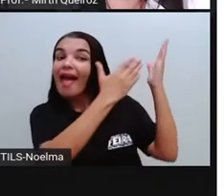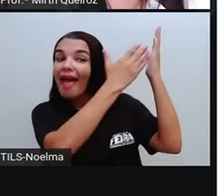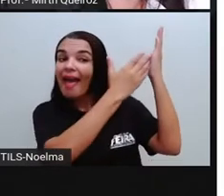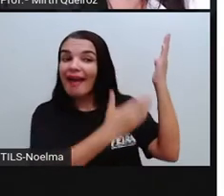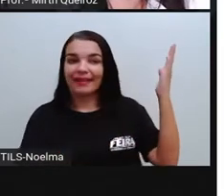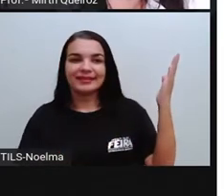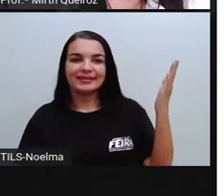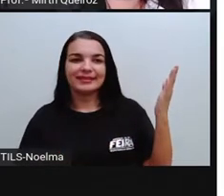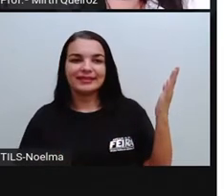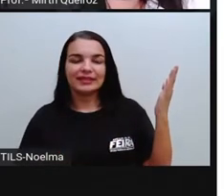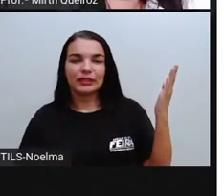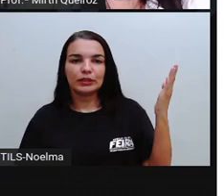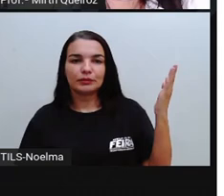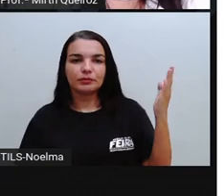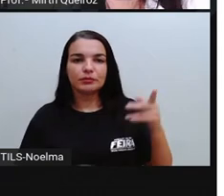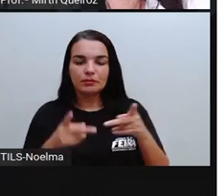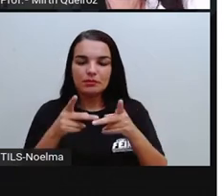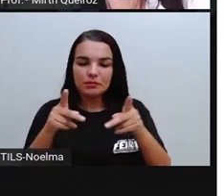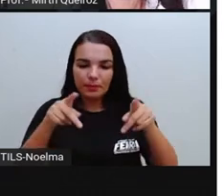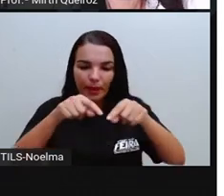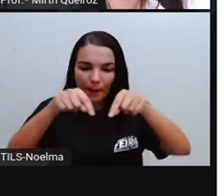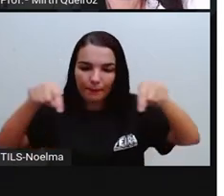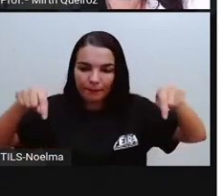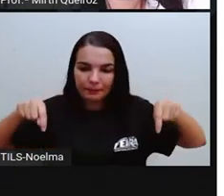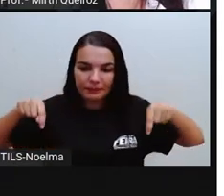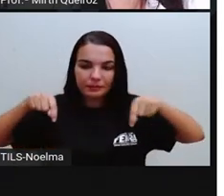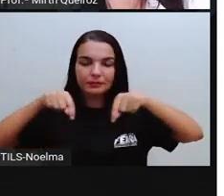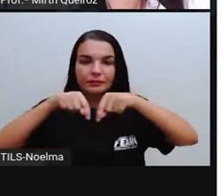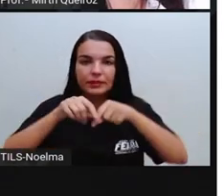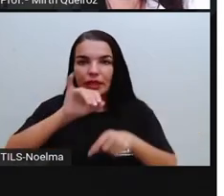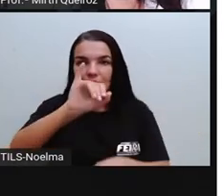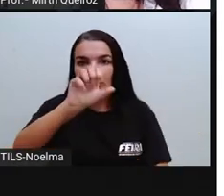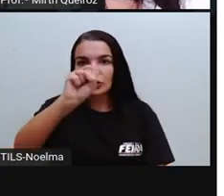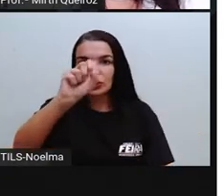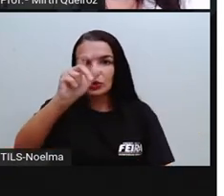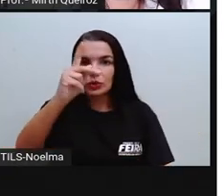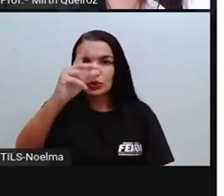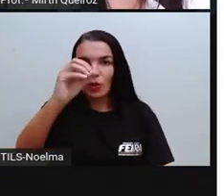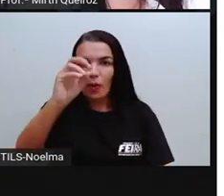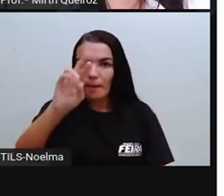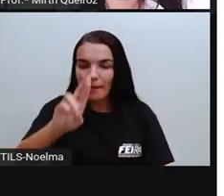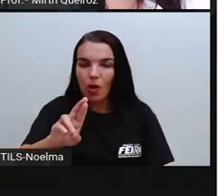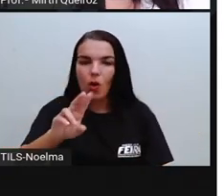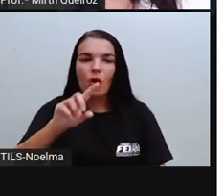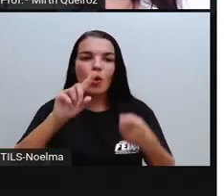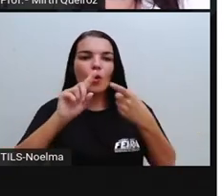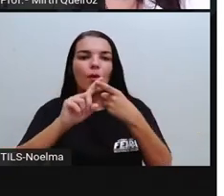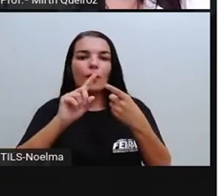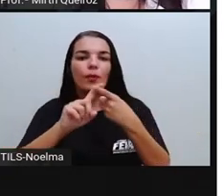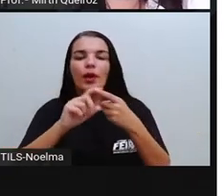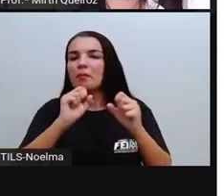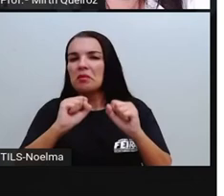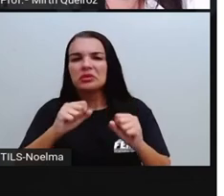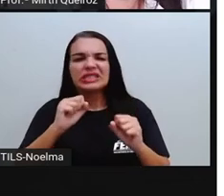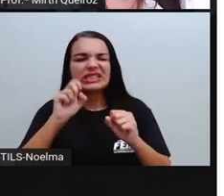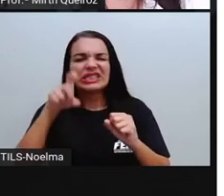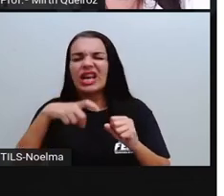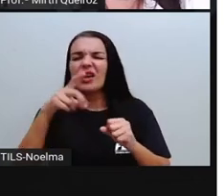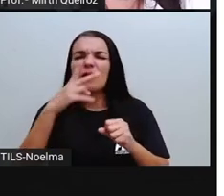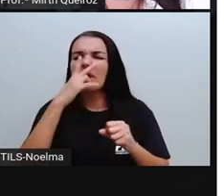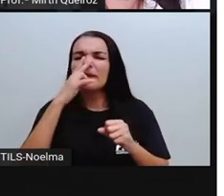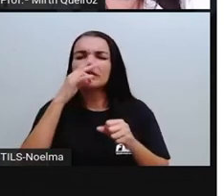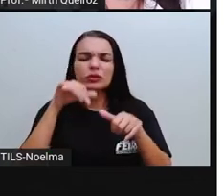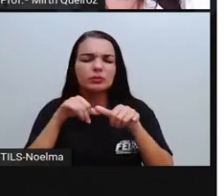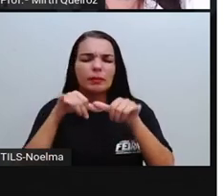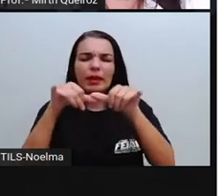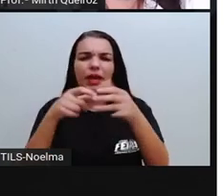ainda? A bandeja de isopor, aquela bandejinha de carne do mercado, de queijo, de presunto, né? Quando